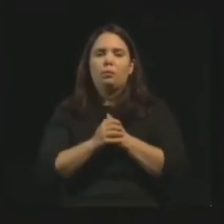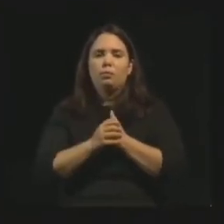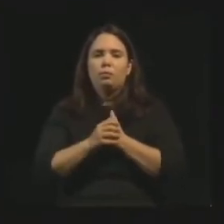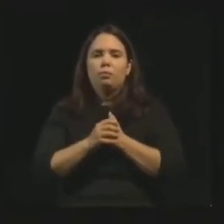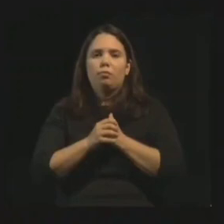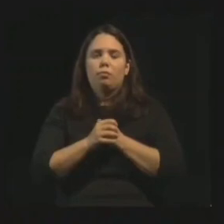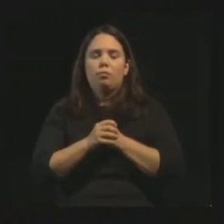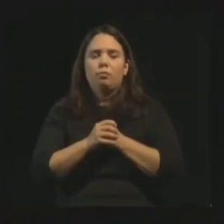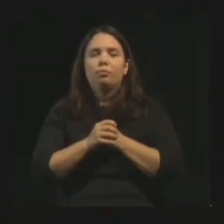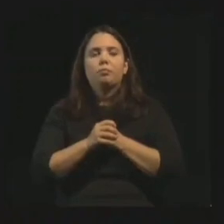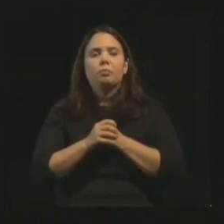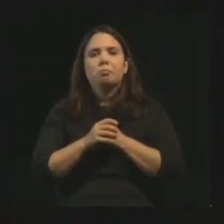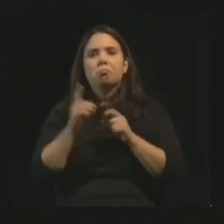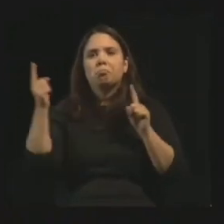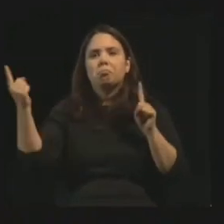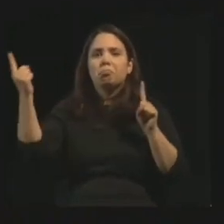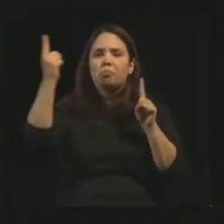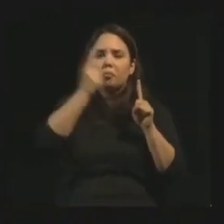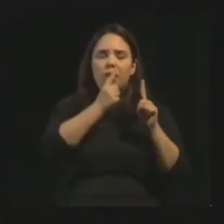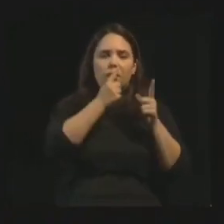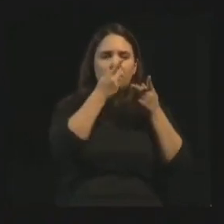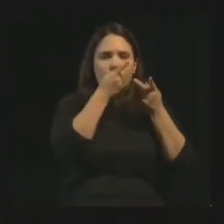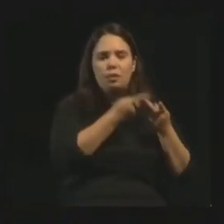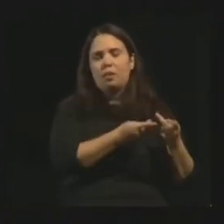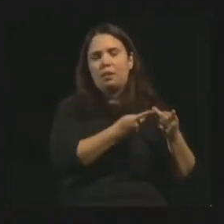e fostes me visitar.